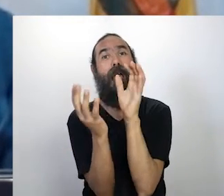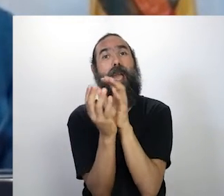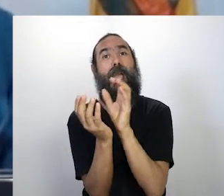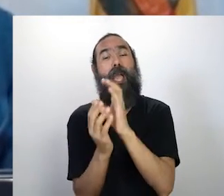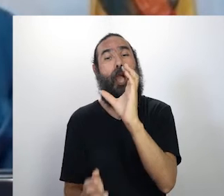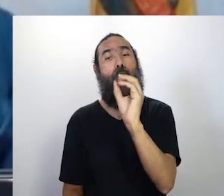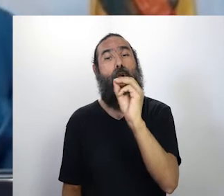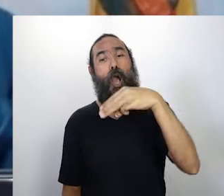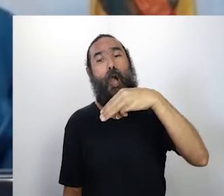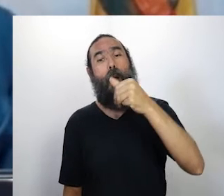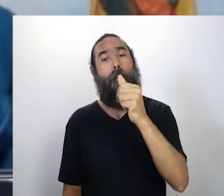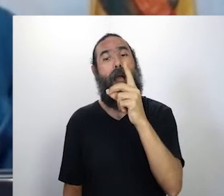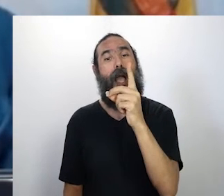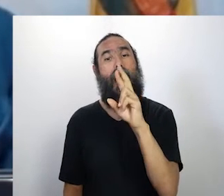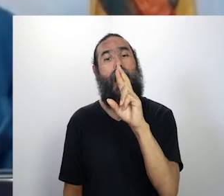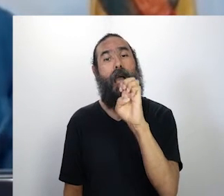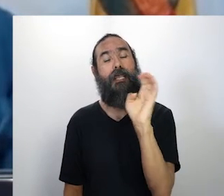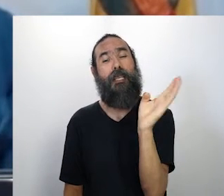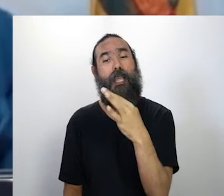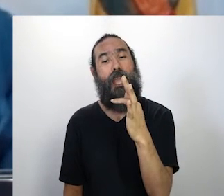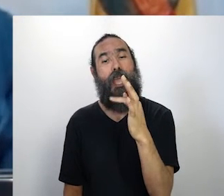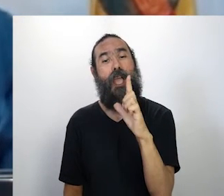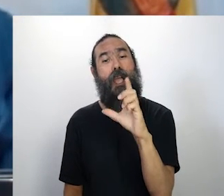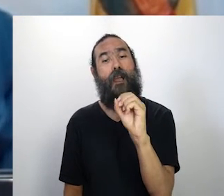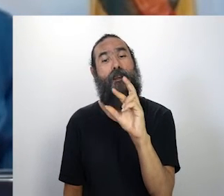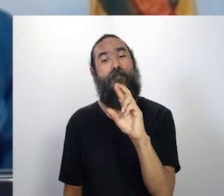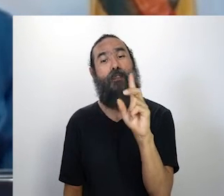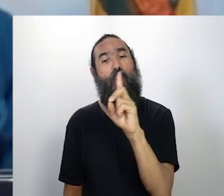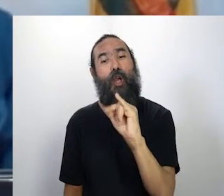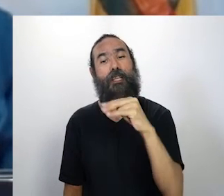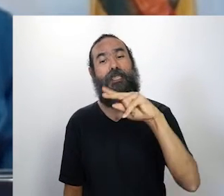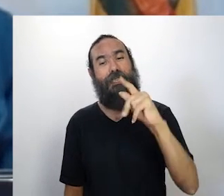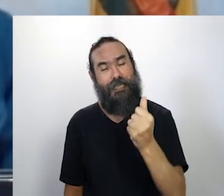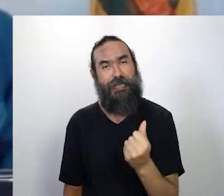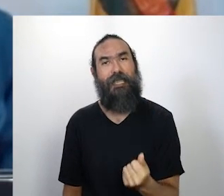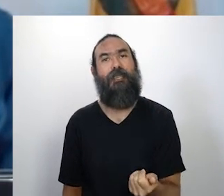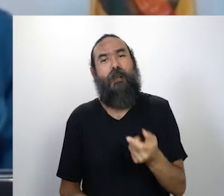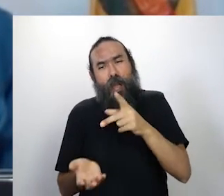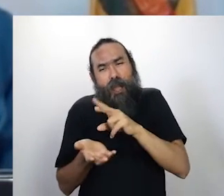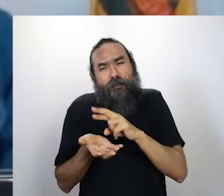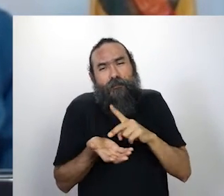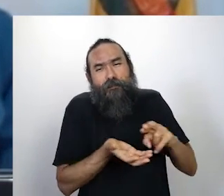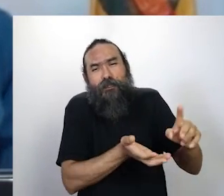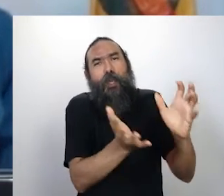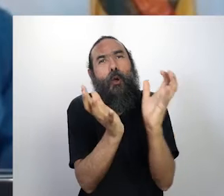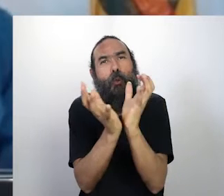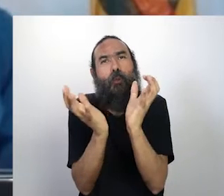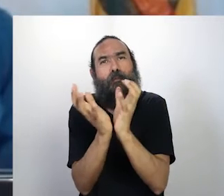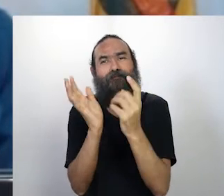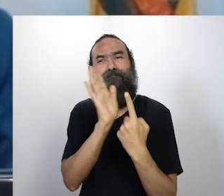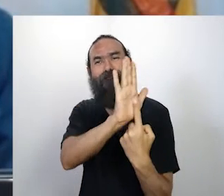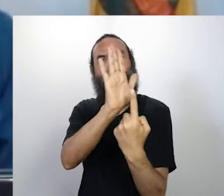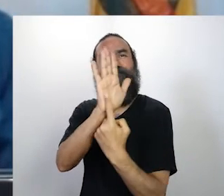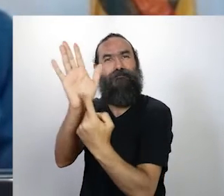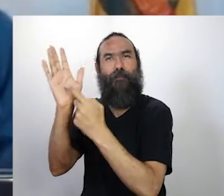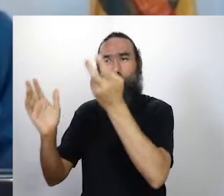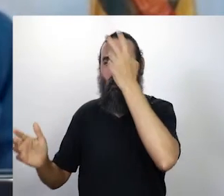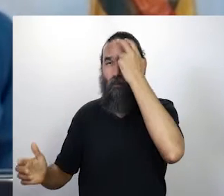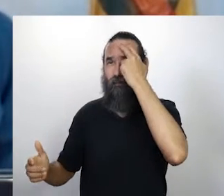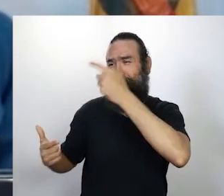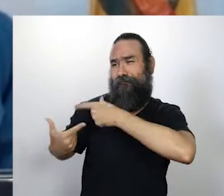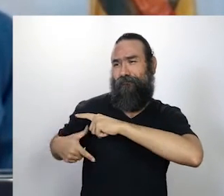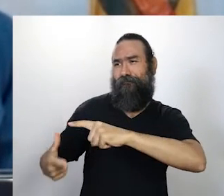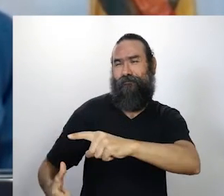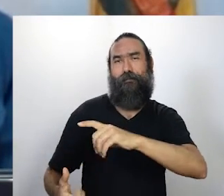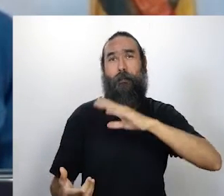companhia Cabelo de Maria, que vem gravando CDs e registrando diversas manifestações populares pelo país. Tem